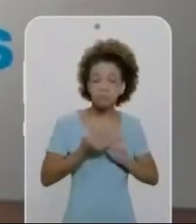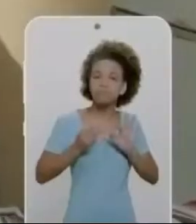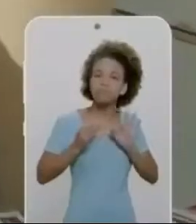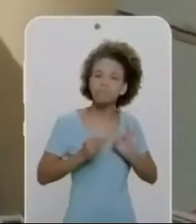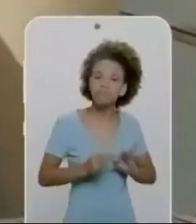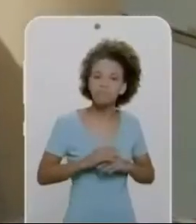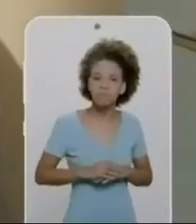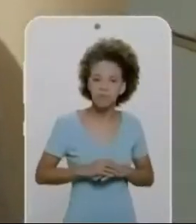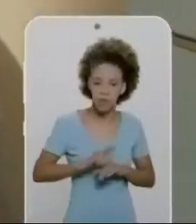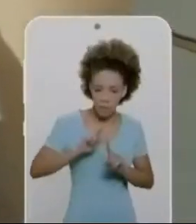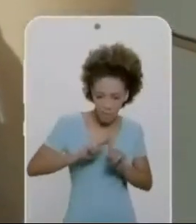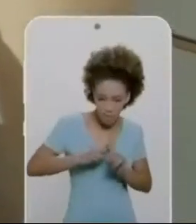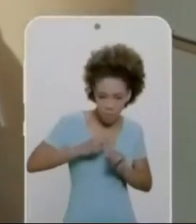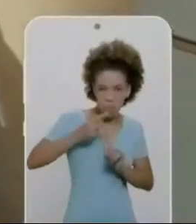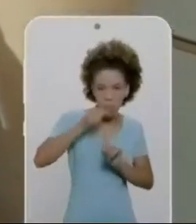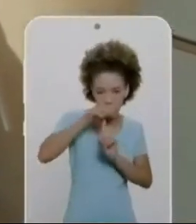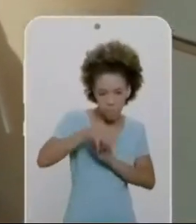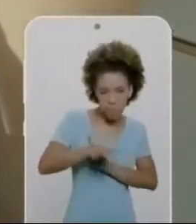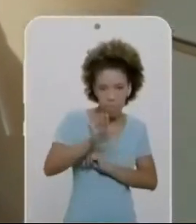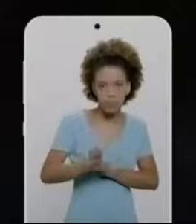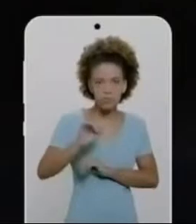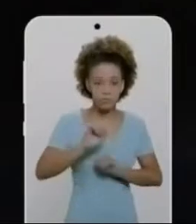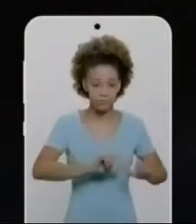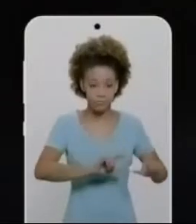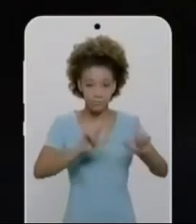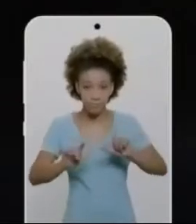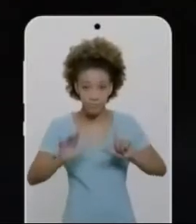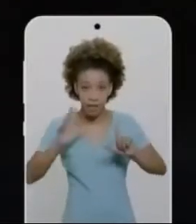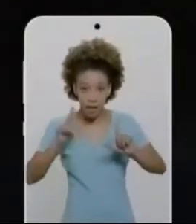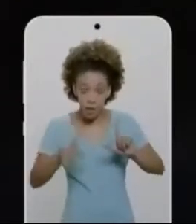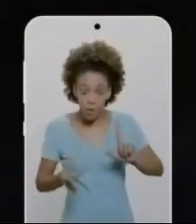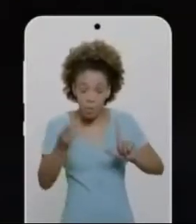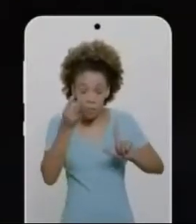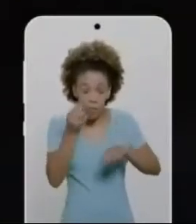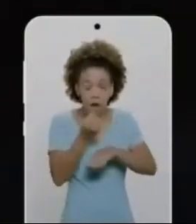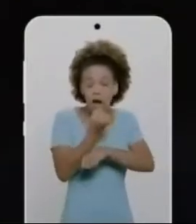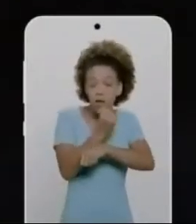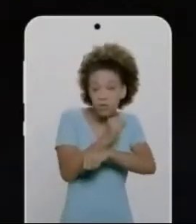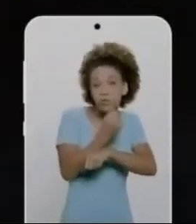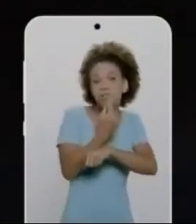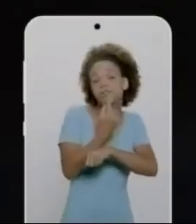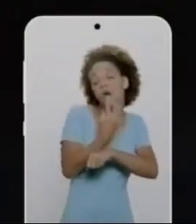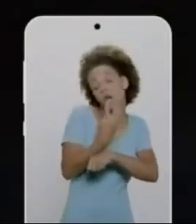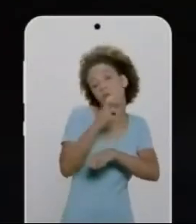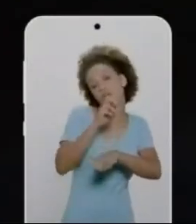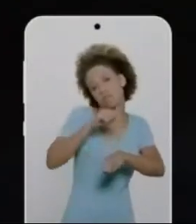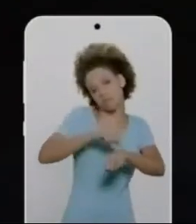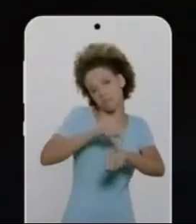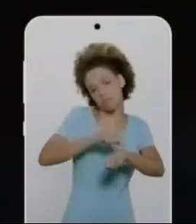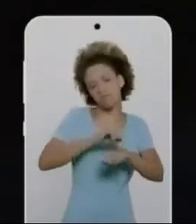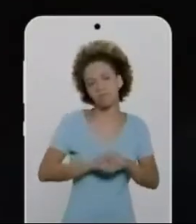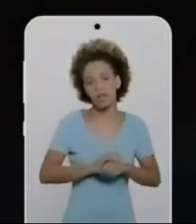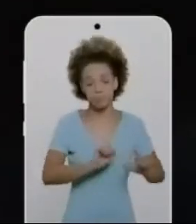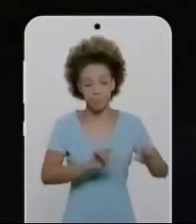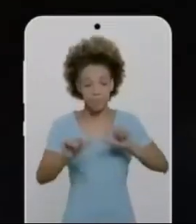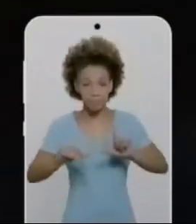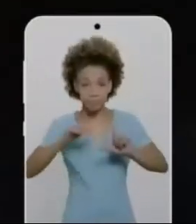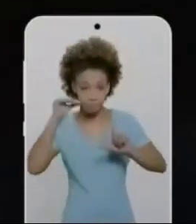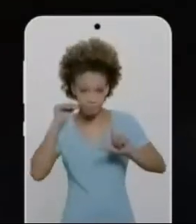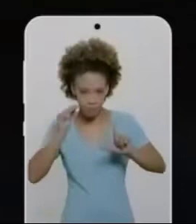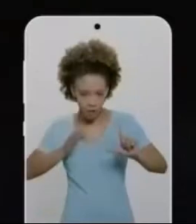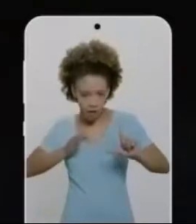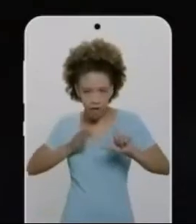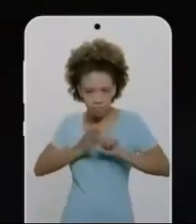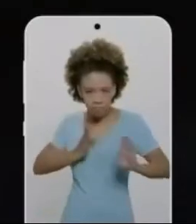Digna será o mais amplo da história brasileira. Esse programa completo e ao vivo vai ser transmitido a partir das 20h45 na cirotv